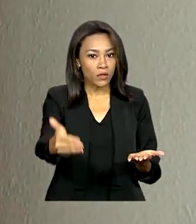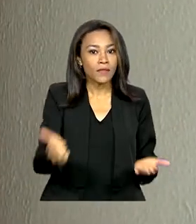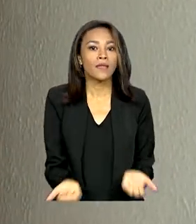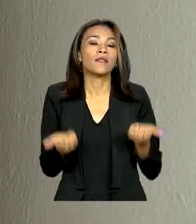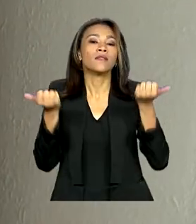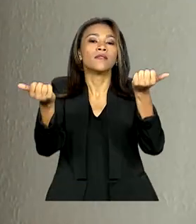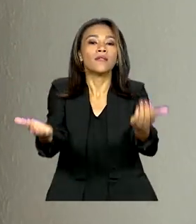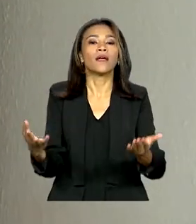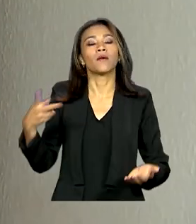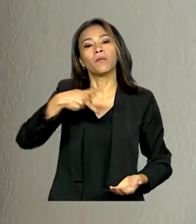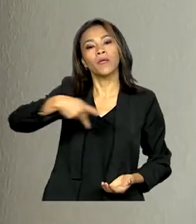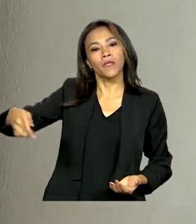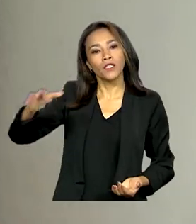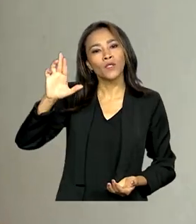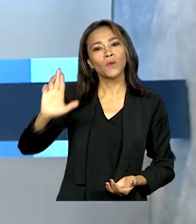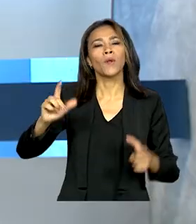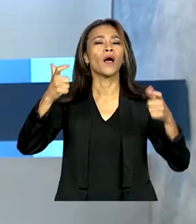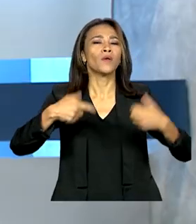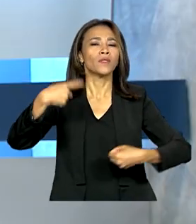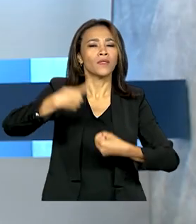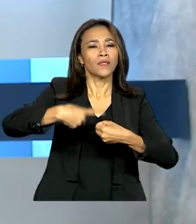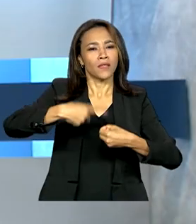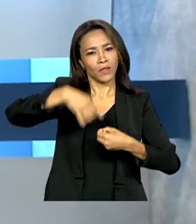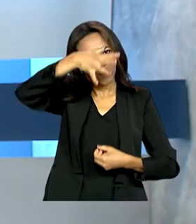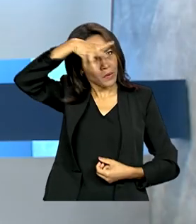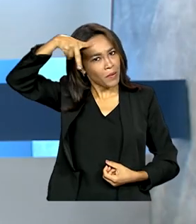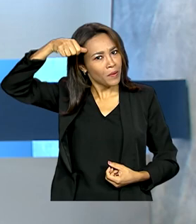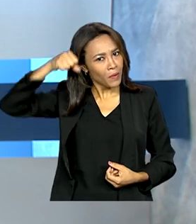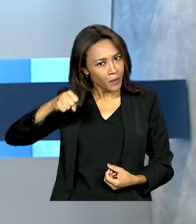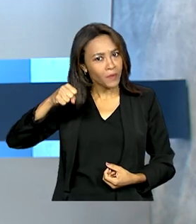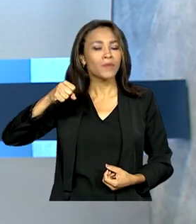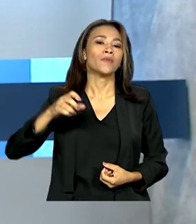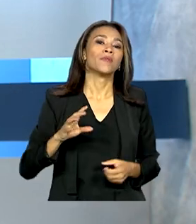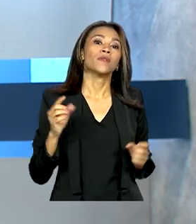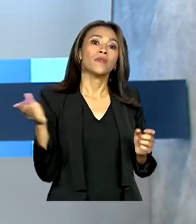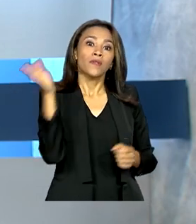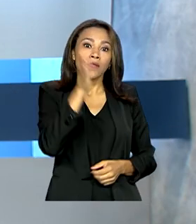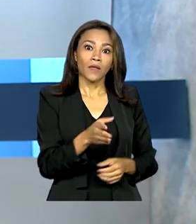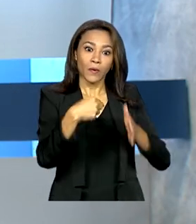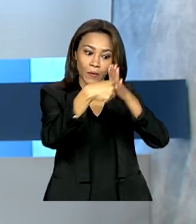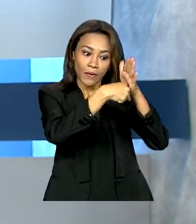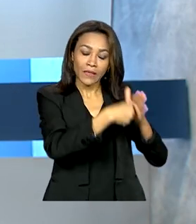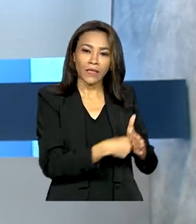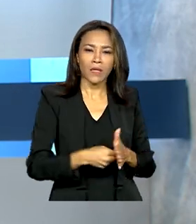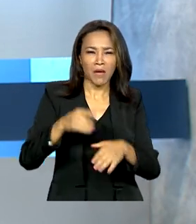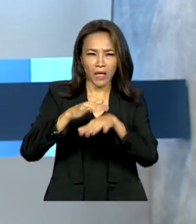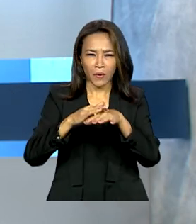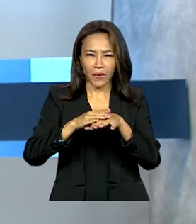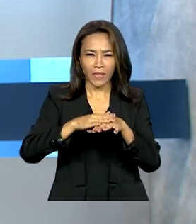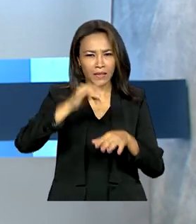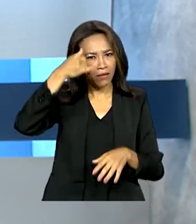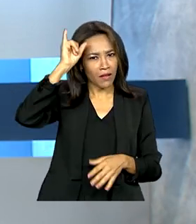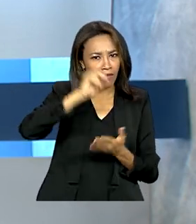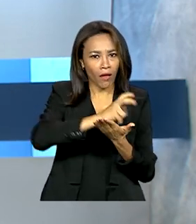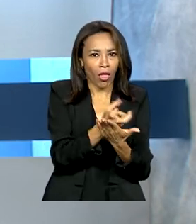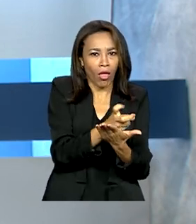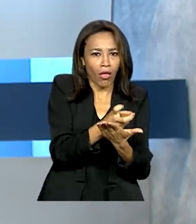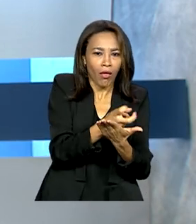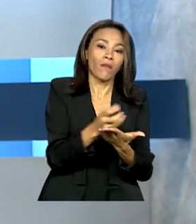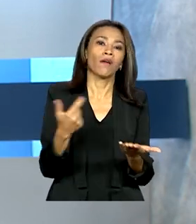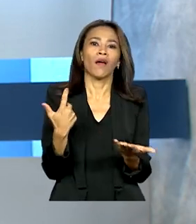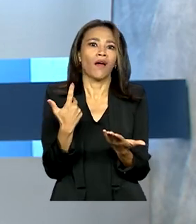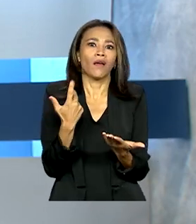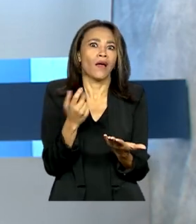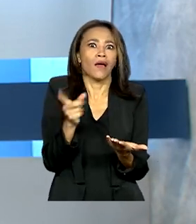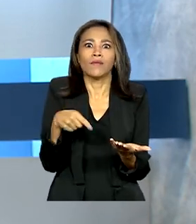Lula em Rondonópolis, no Mato Grosso. Exame confirma que caso do mal da vaca louca registrado no Pará é atípico,